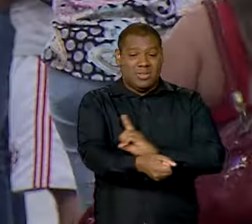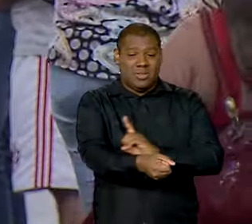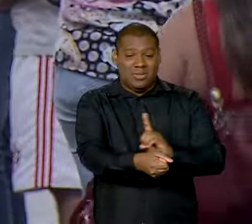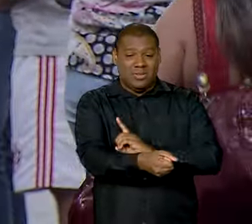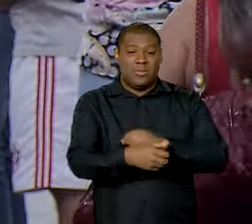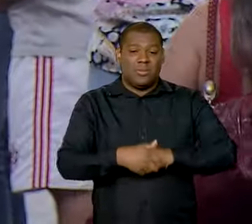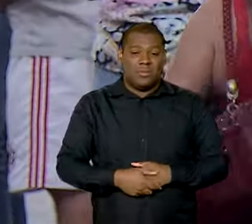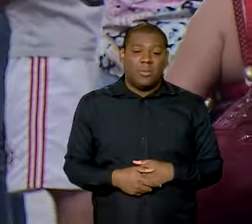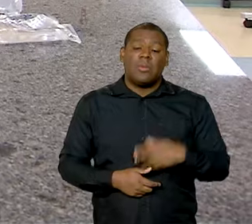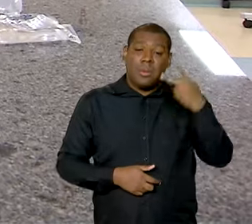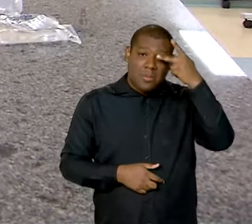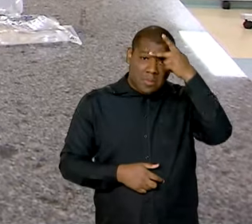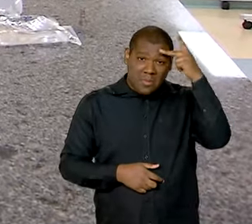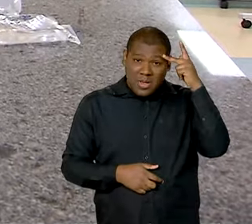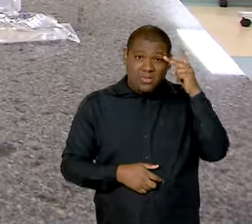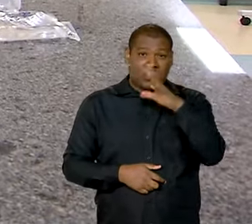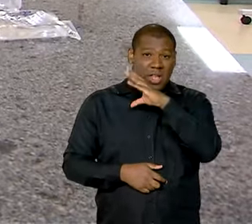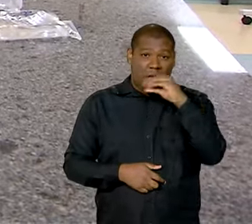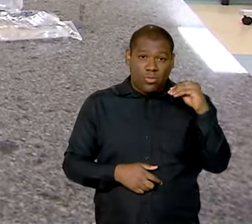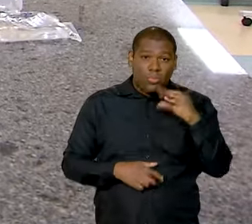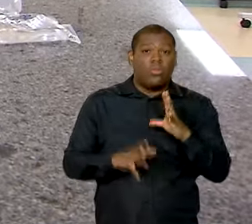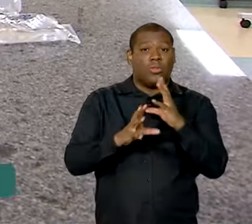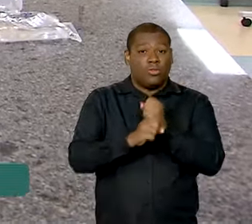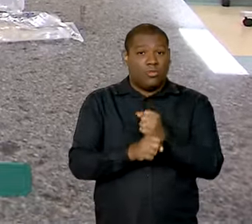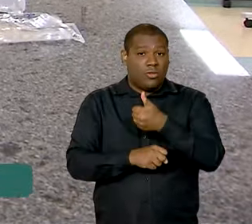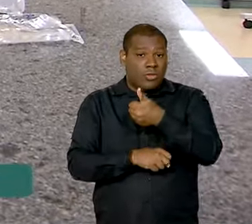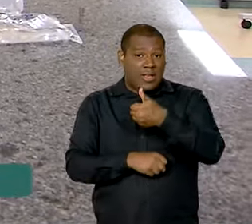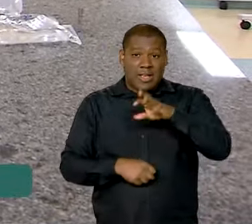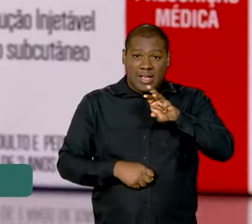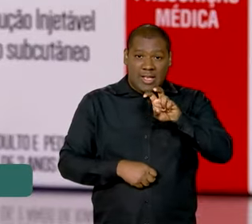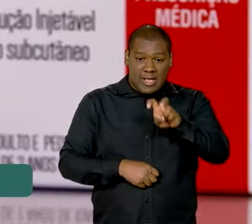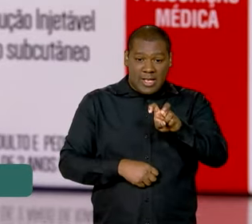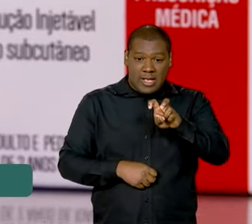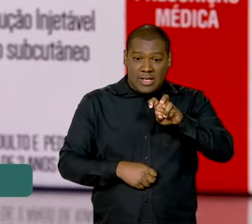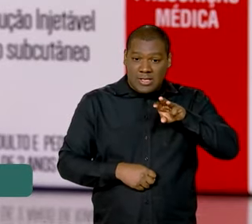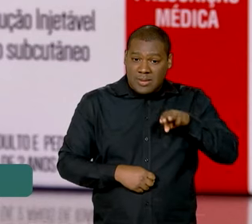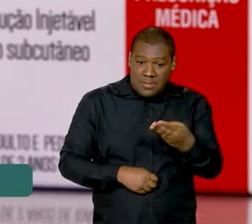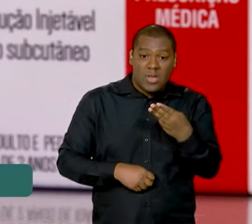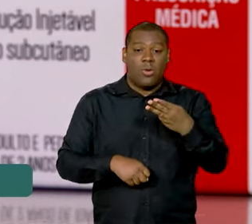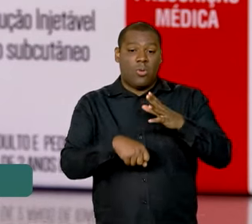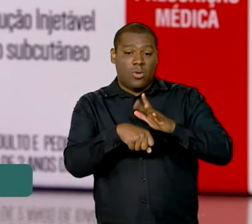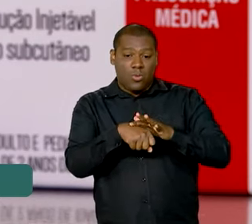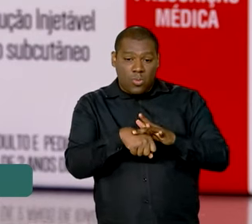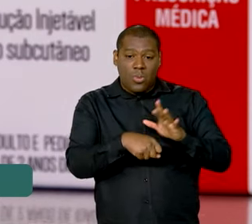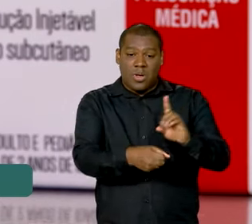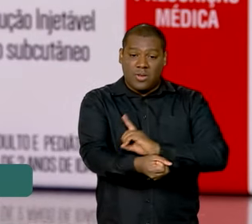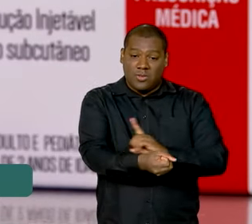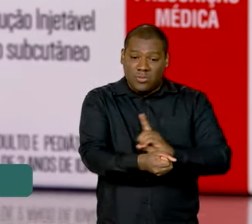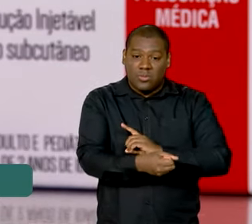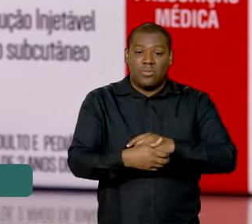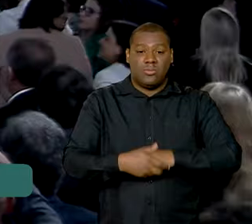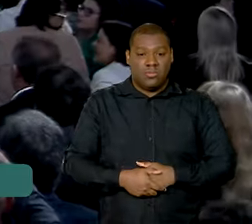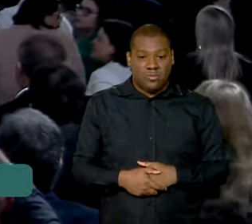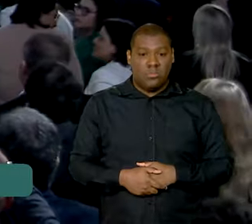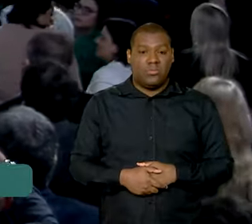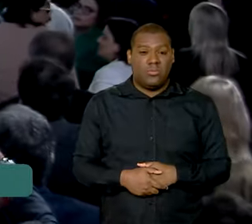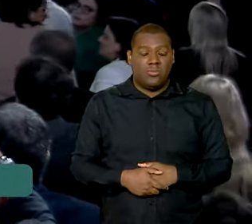15 milhões de pacientes adultos, segundo dados do Atlas da Federação Internacional de Diabetes.